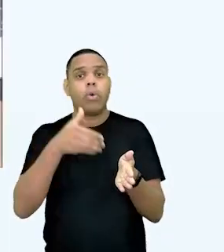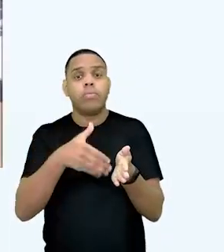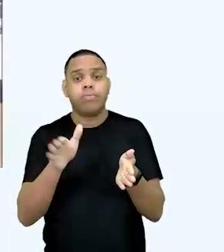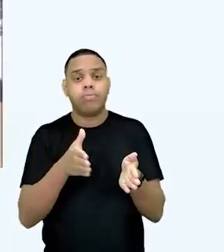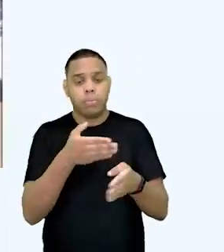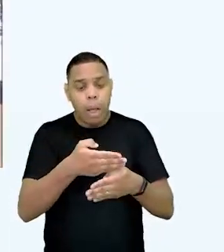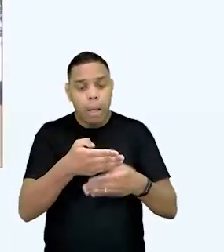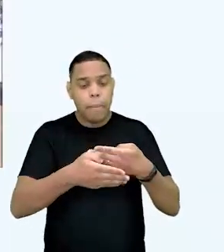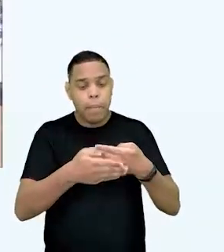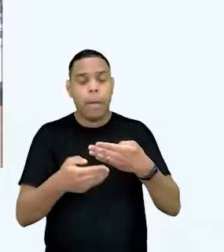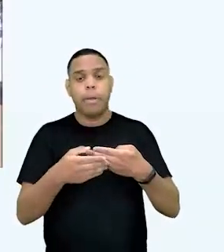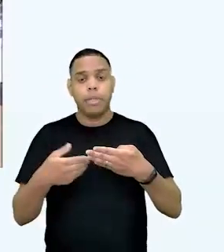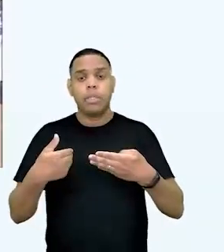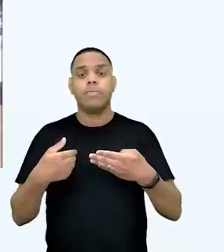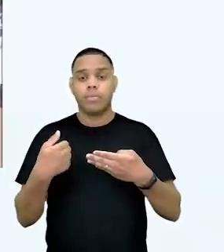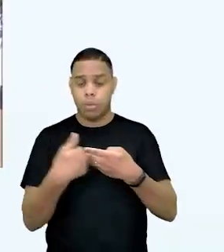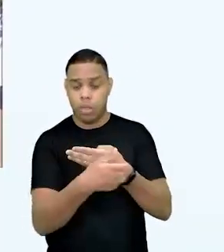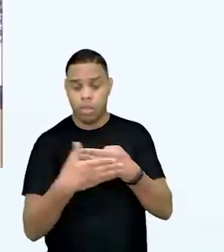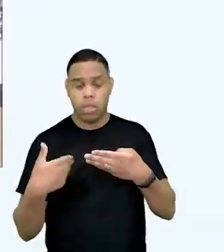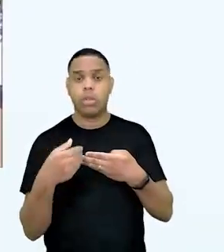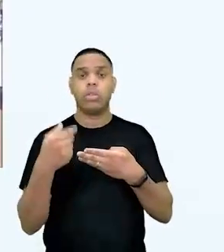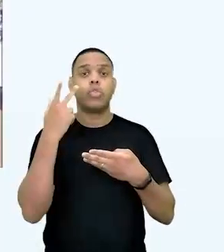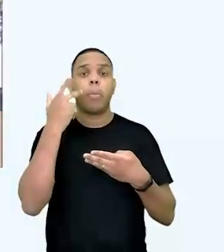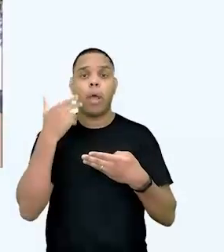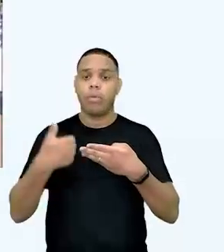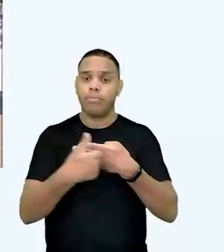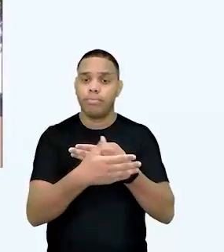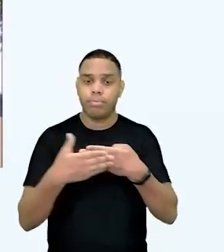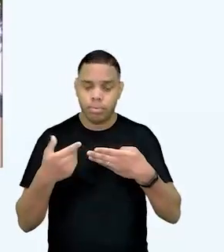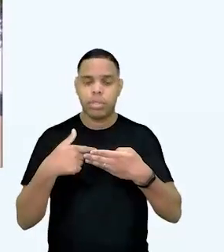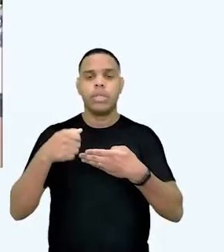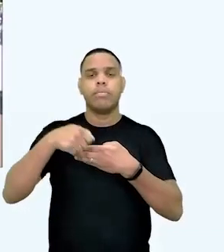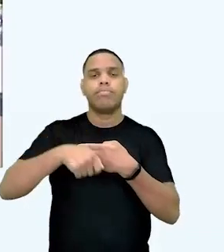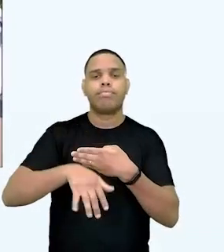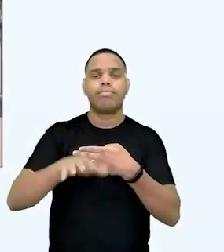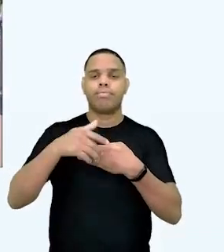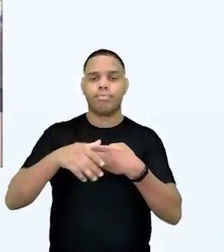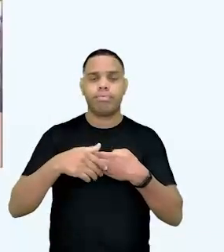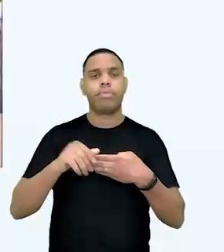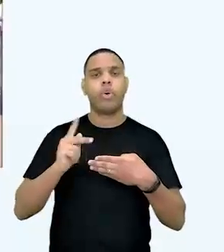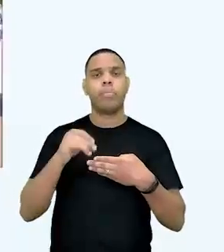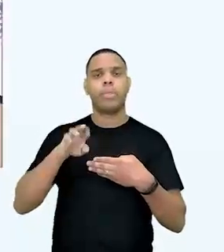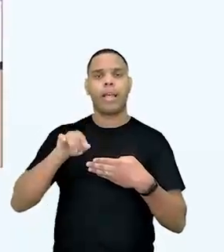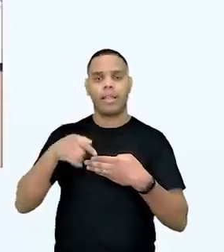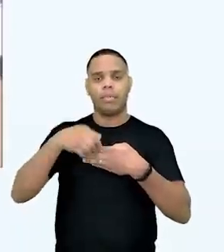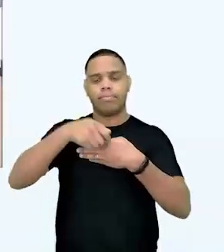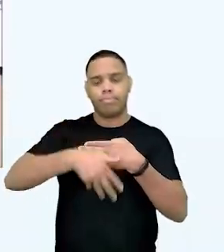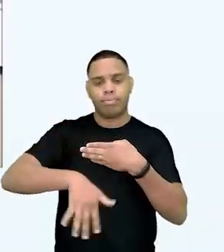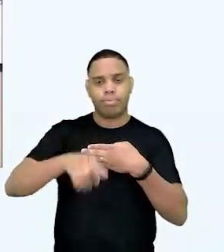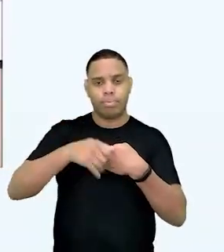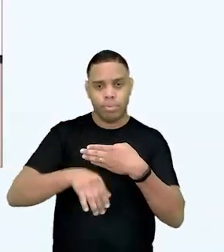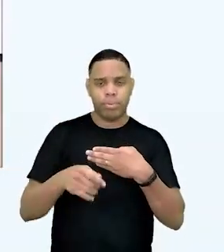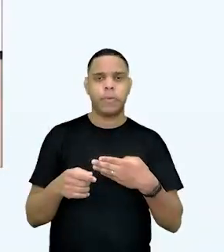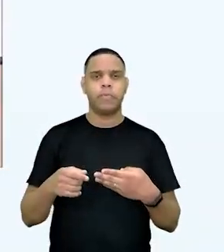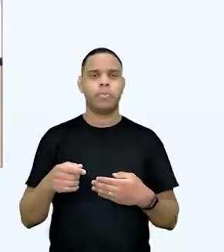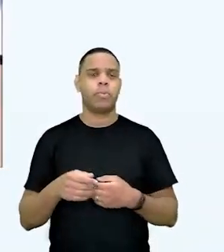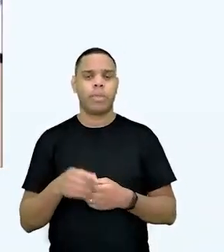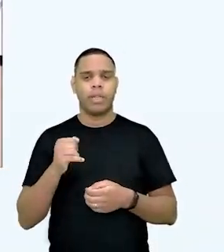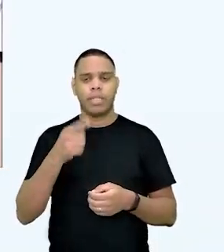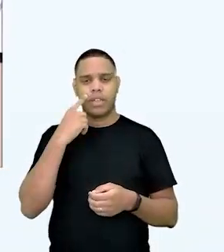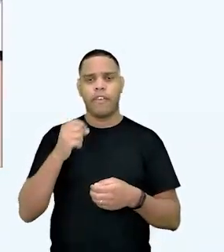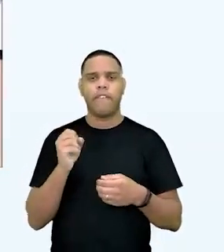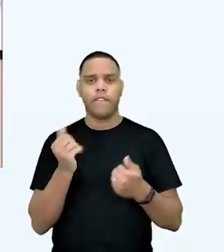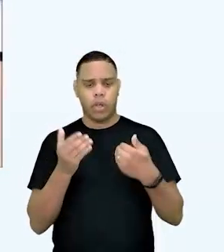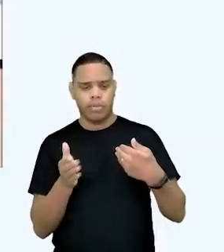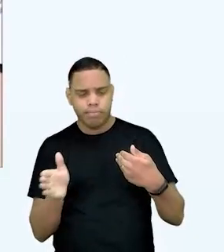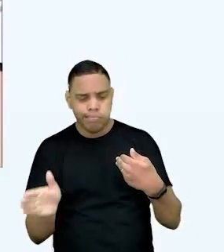não estando selada, né? Estando com reboco natural e tudo, ela vai respirar e ela vai liberar a umidade que entrar. E se eu consigo um reboco